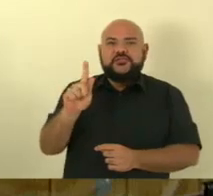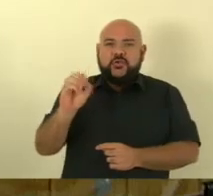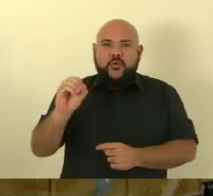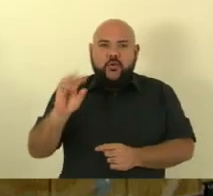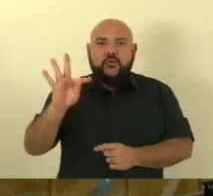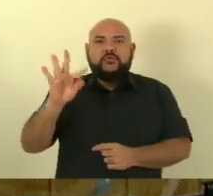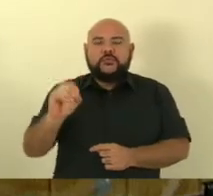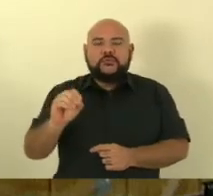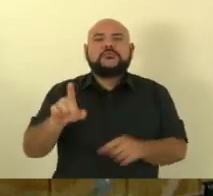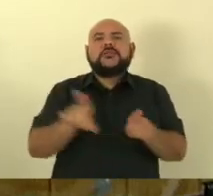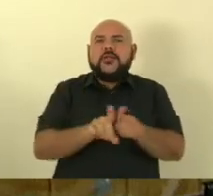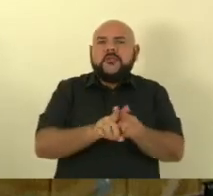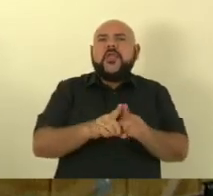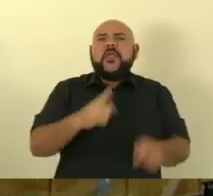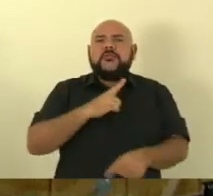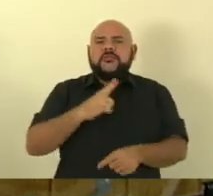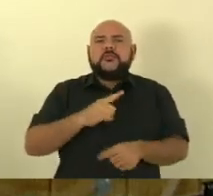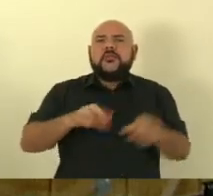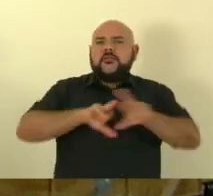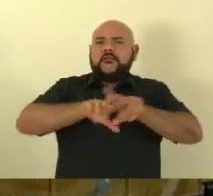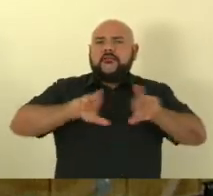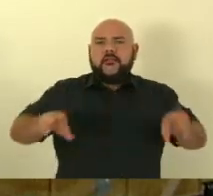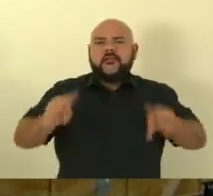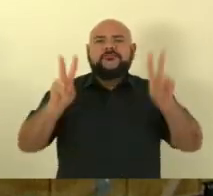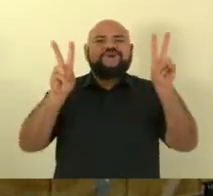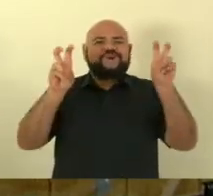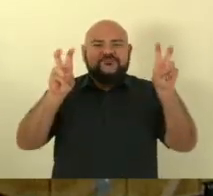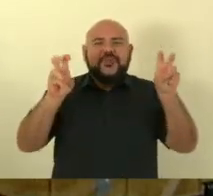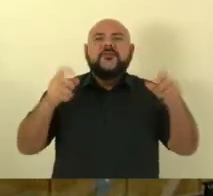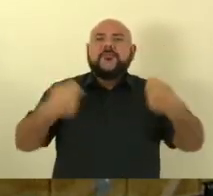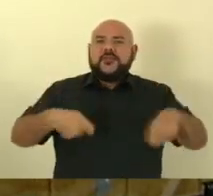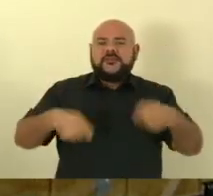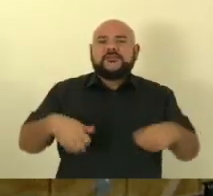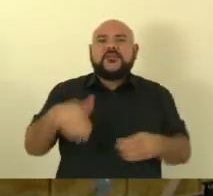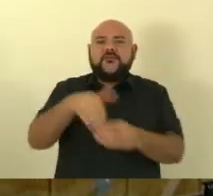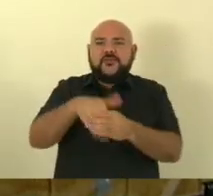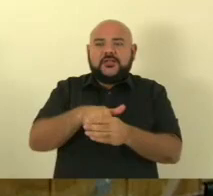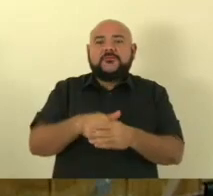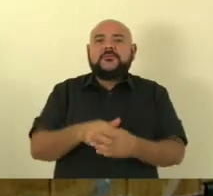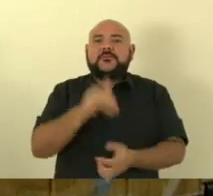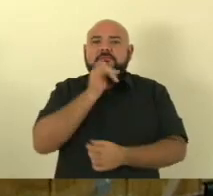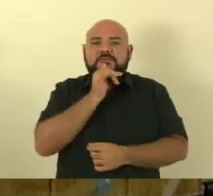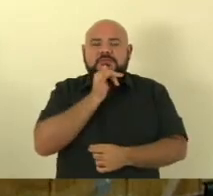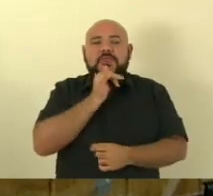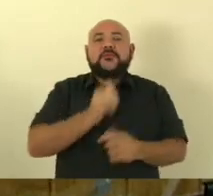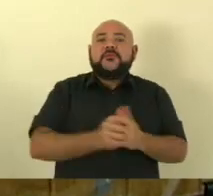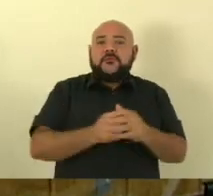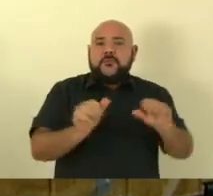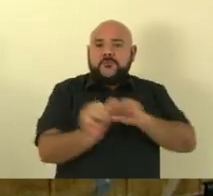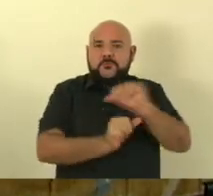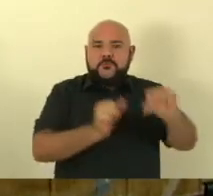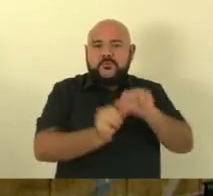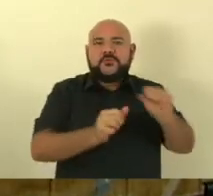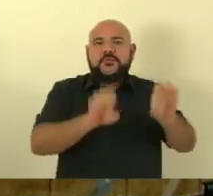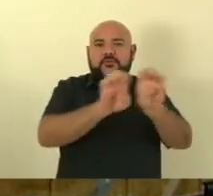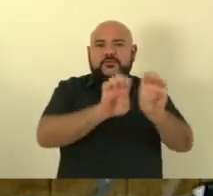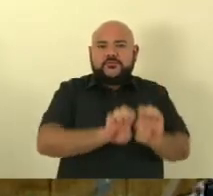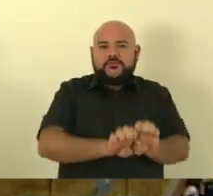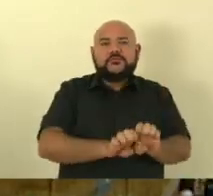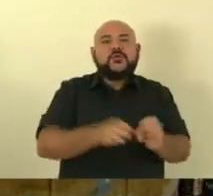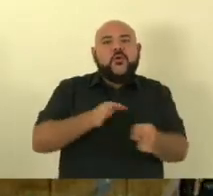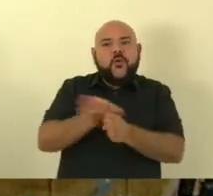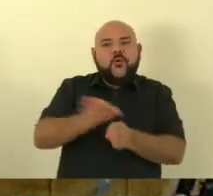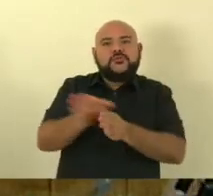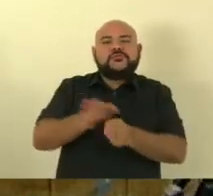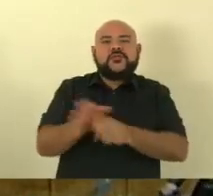matérias, o Projeto de Lei do Governo do Estado, que reestrutura, redefine o funcionamento do Conselho Estadual de Educação.